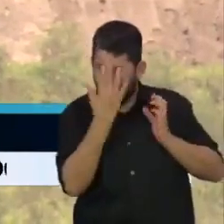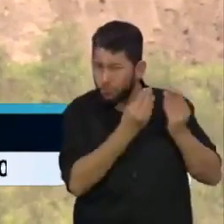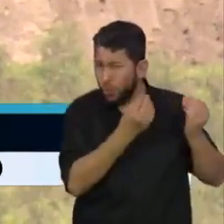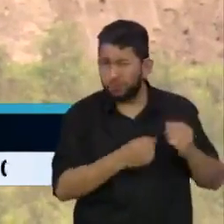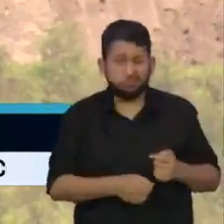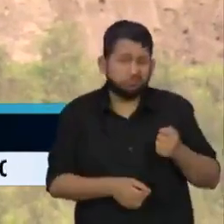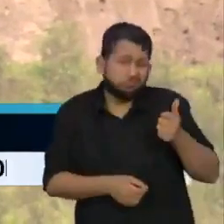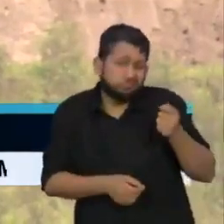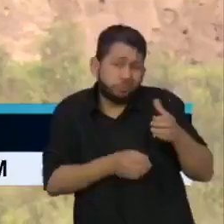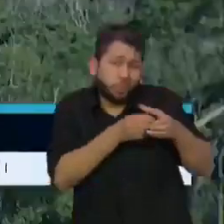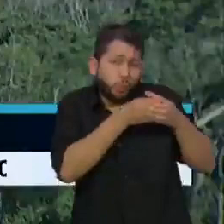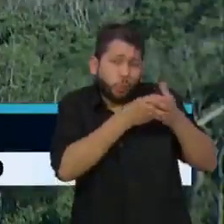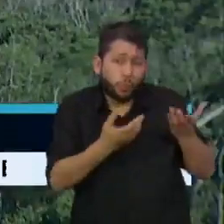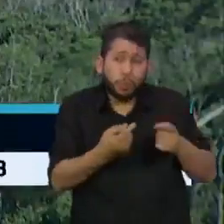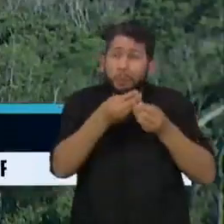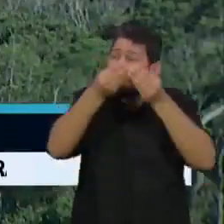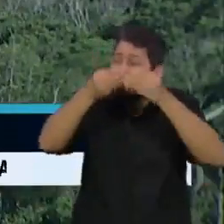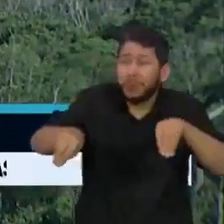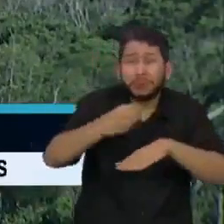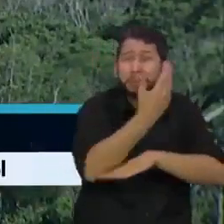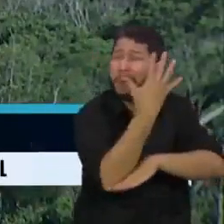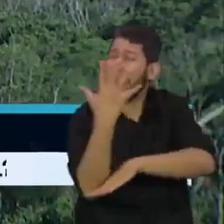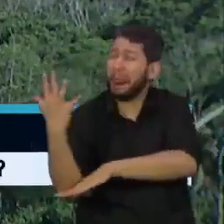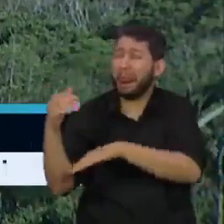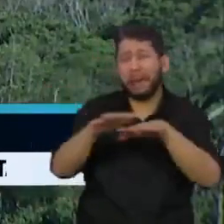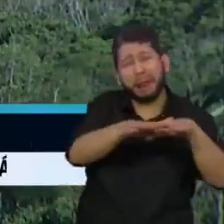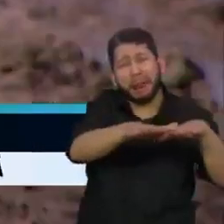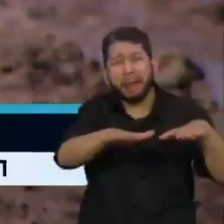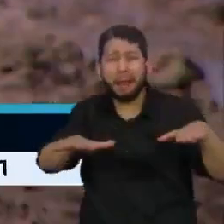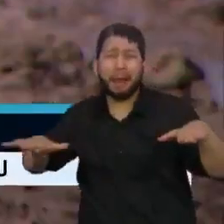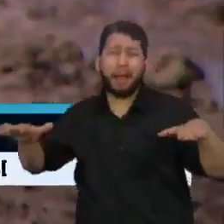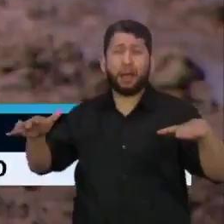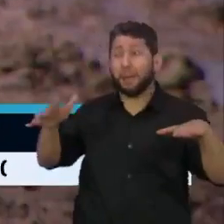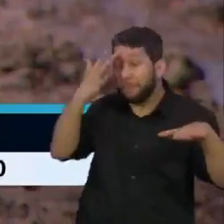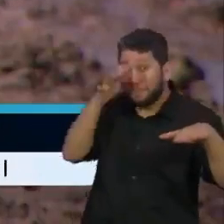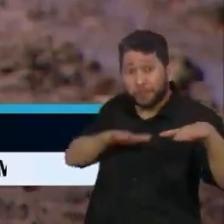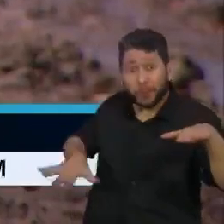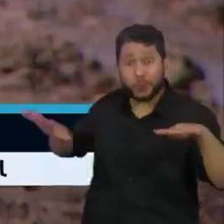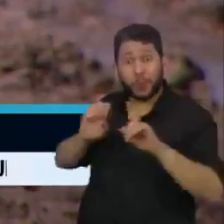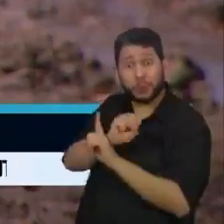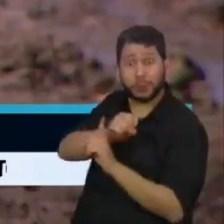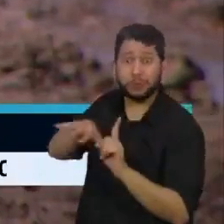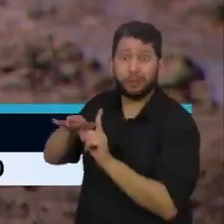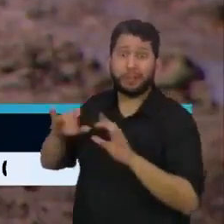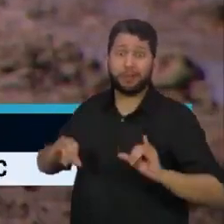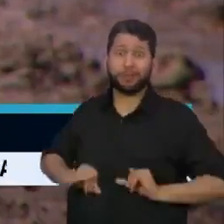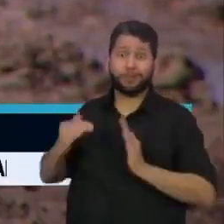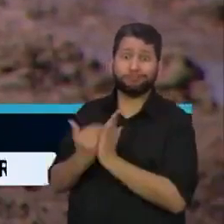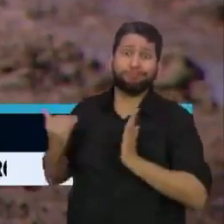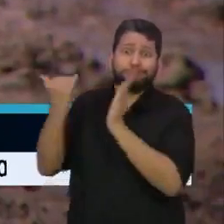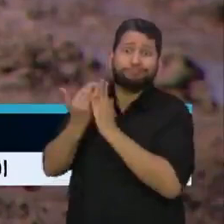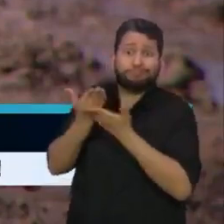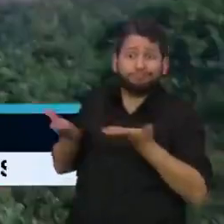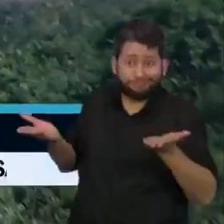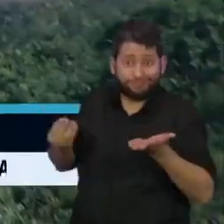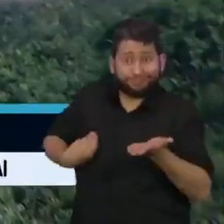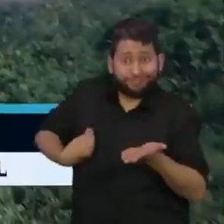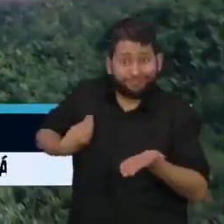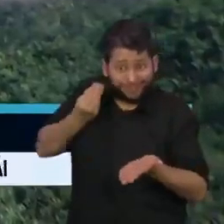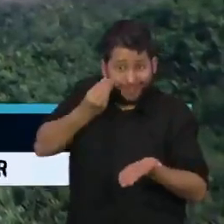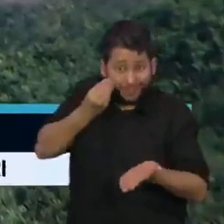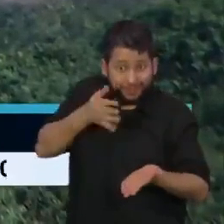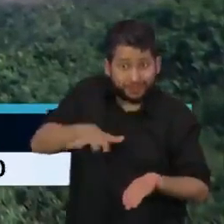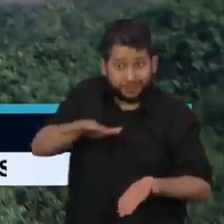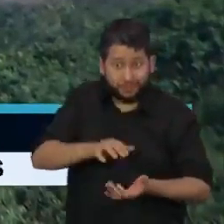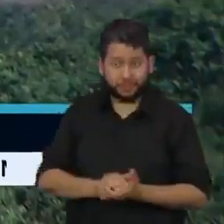ambiental, a degradação ambiental, é socializada para o conjunto da sociedade. E os